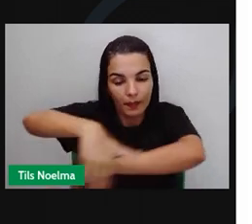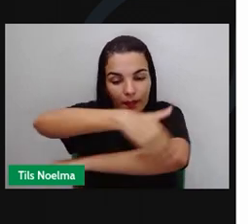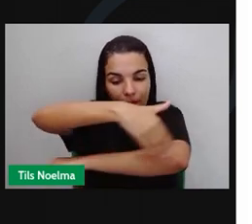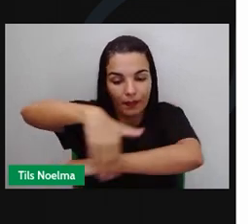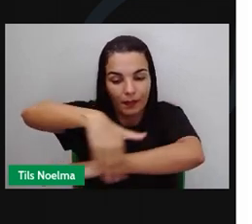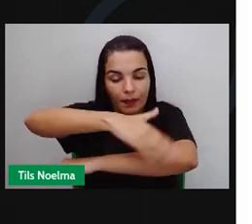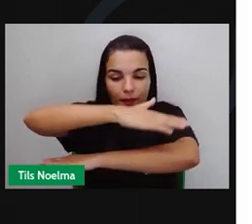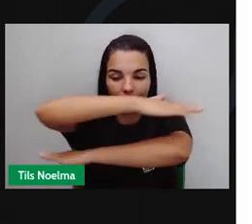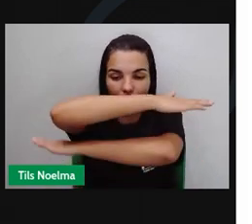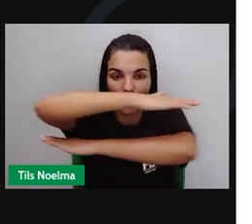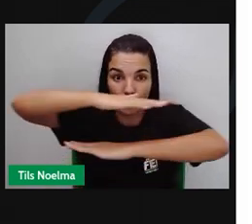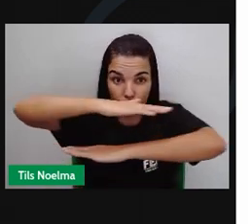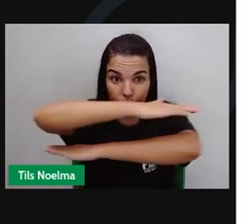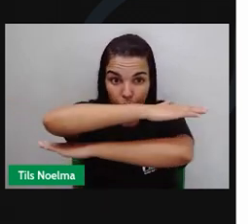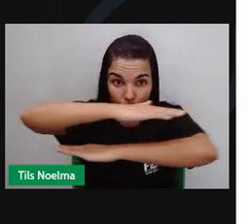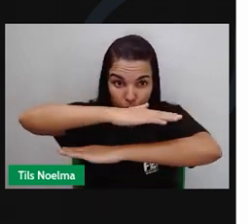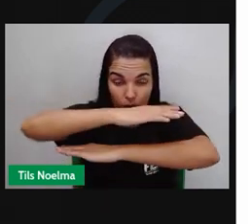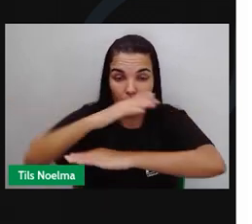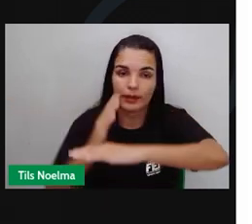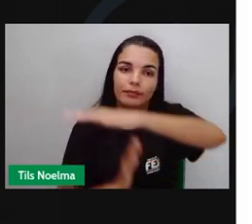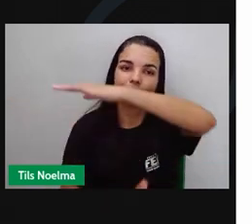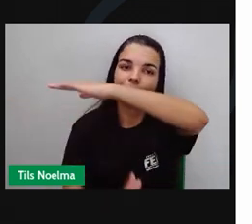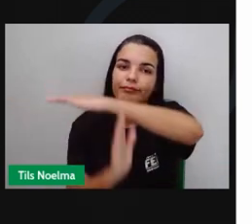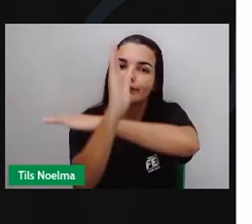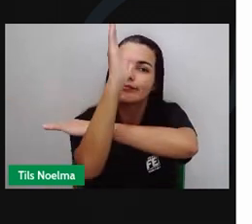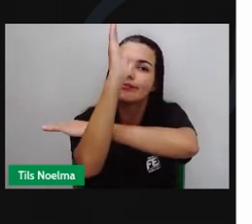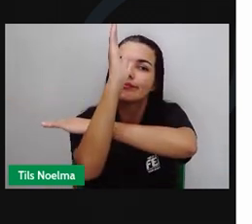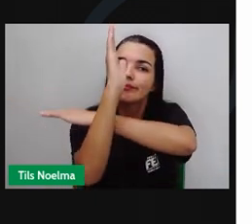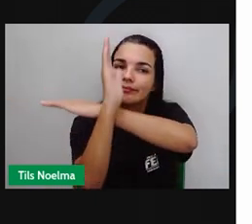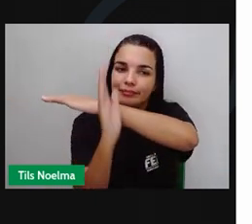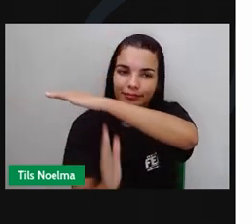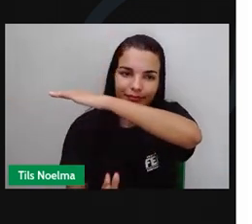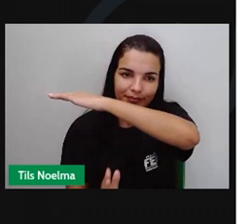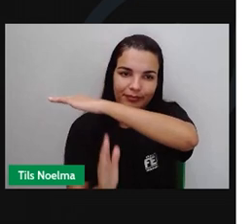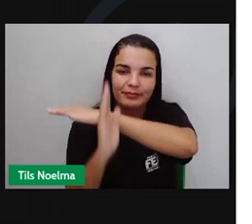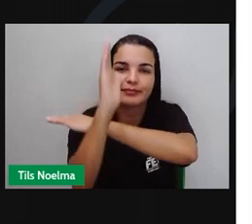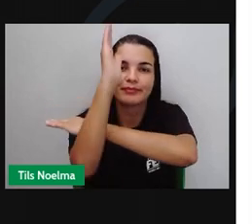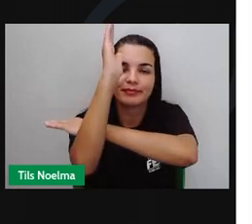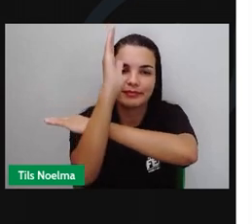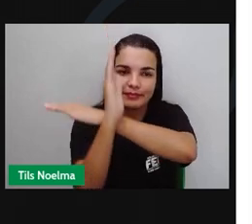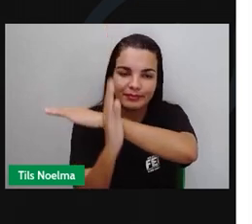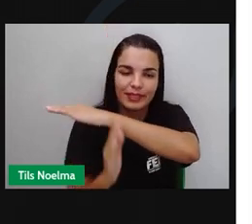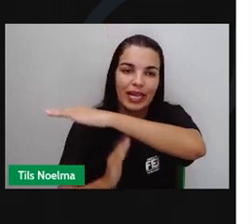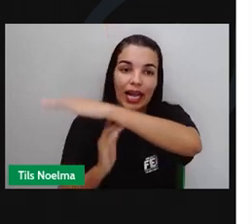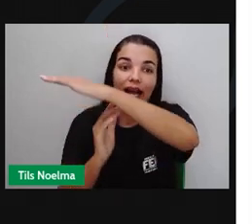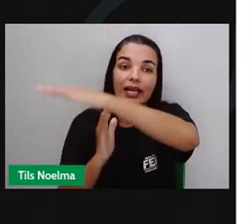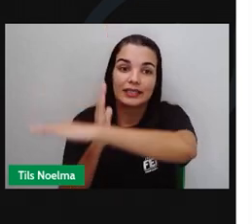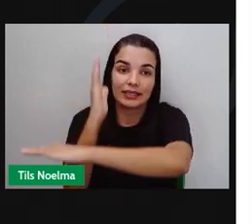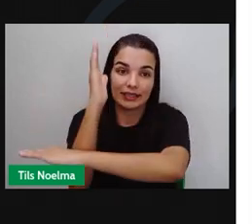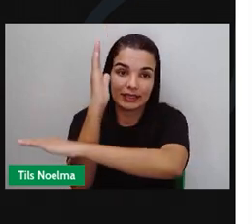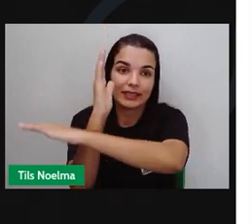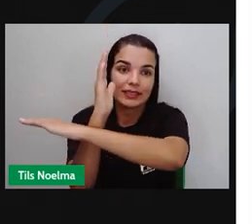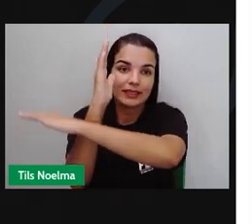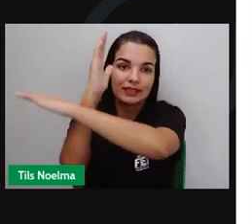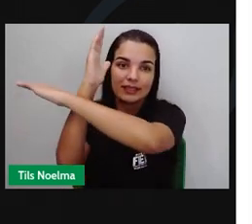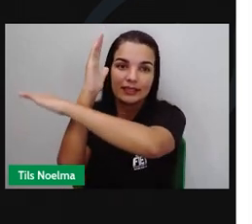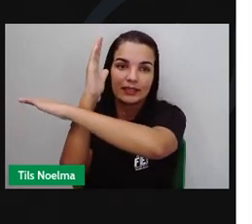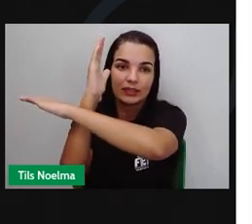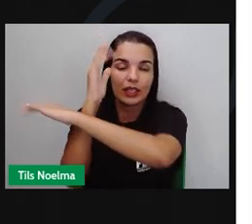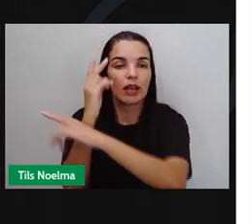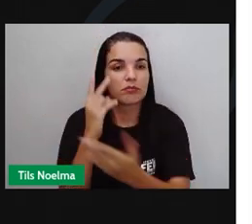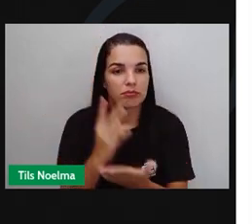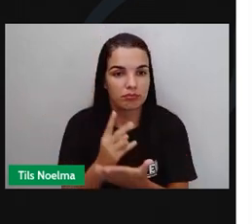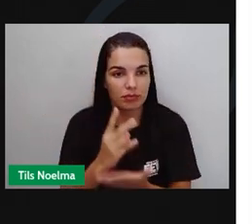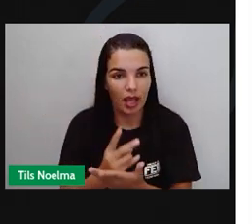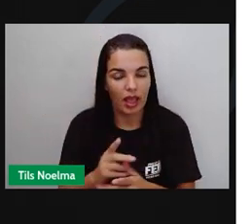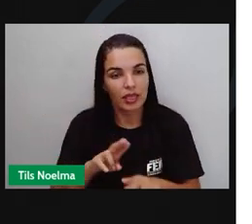Então, retas perpendiculares, elas se interceptam formando um ângulo de 90 graus. E nós